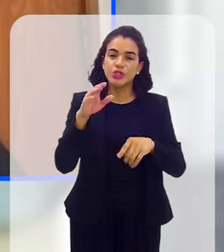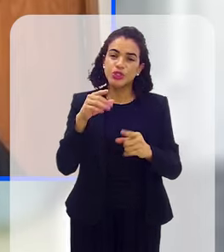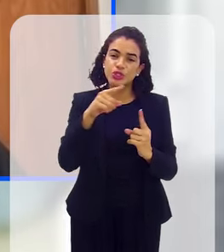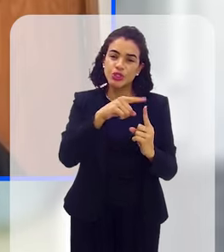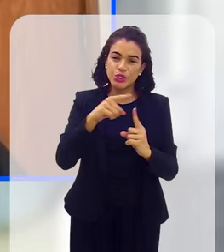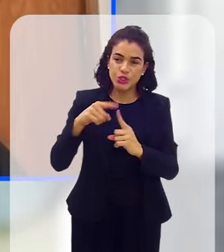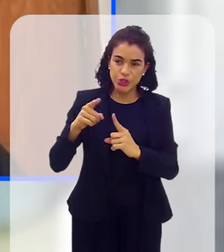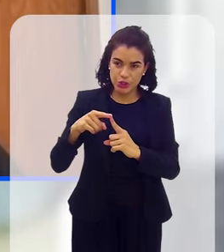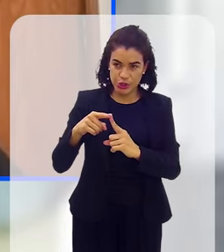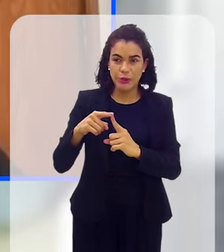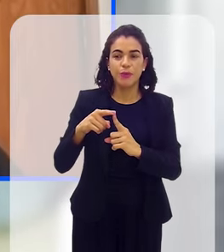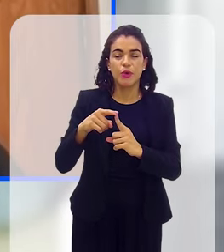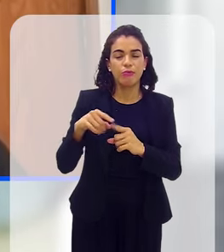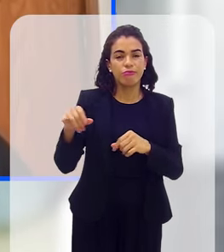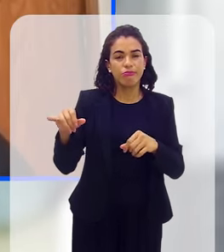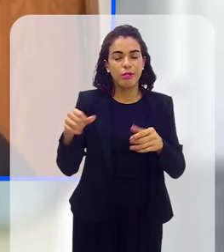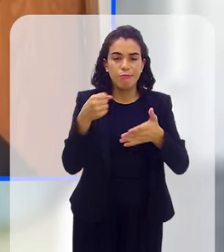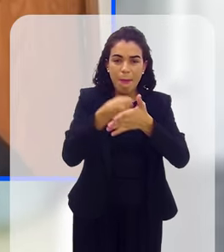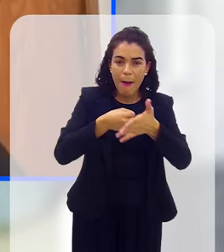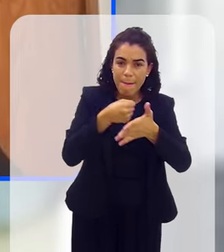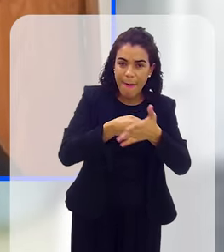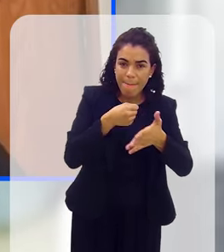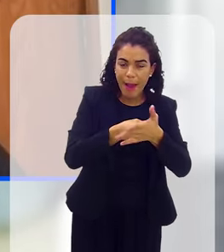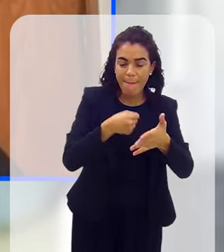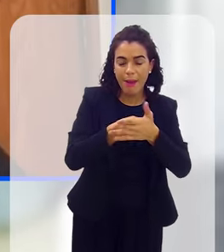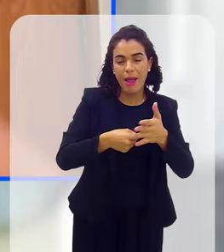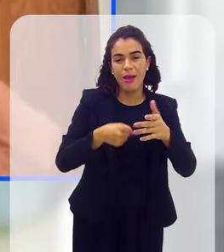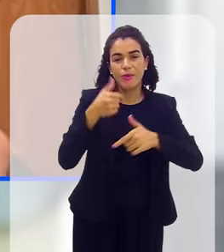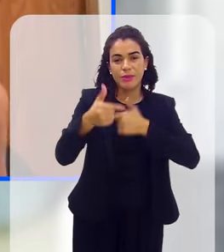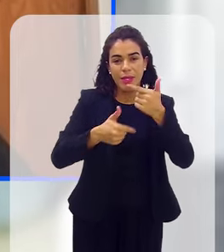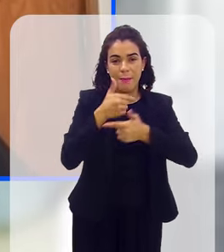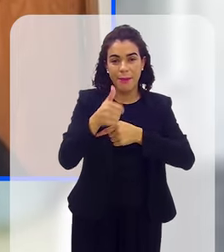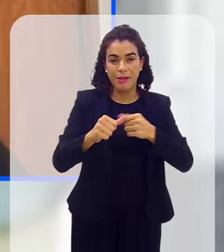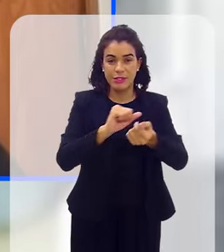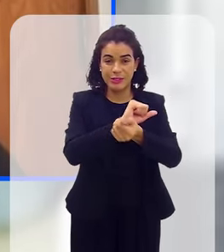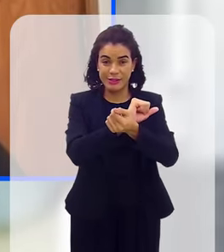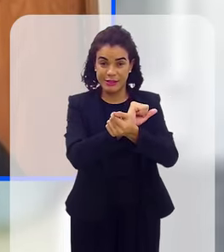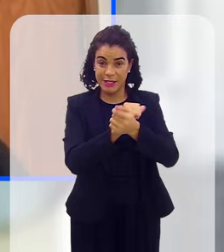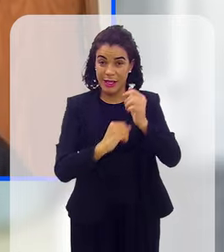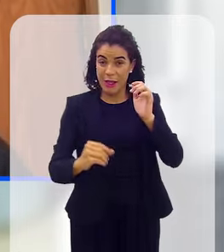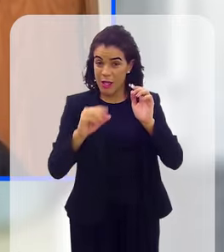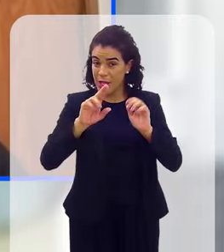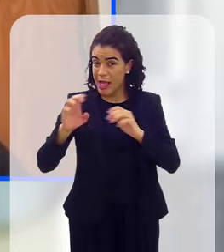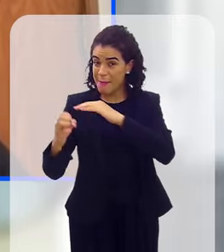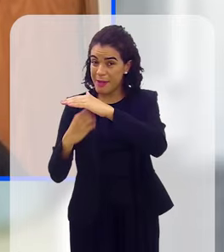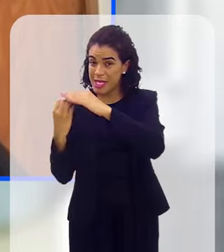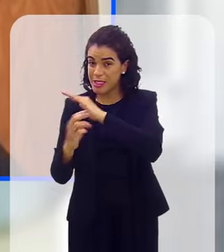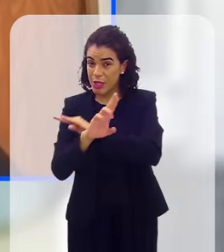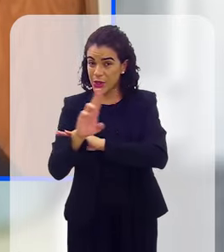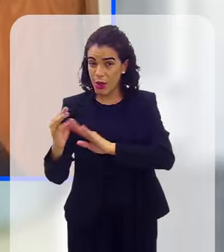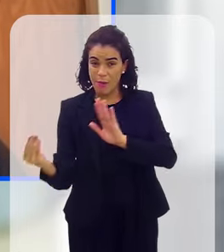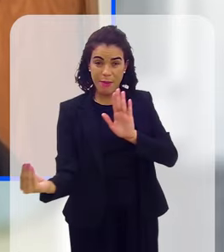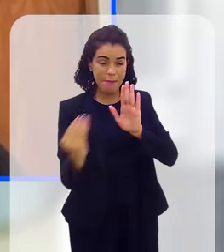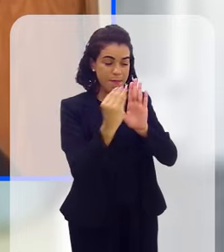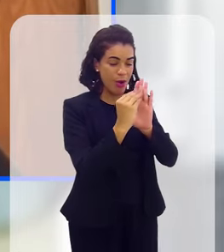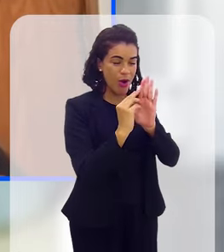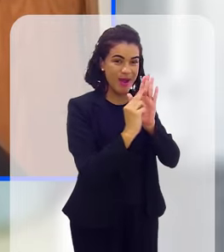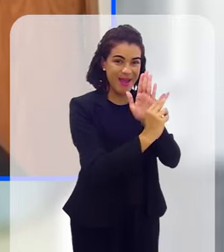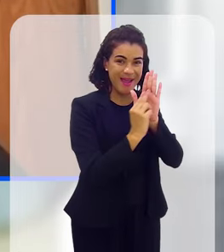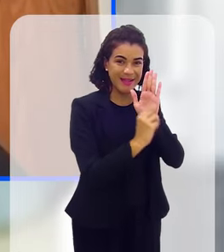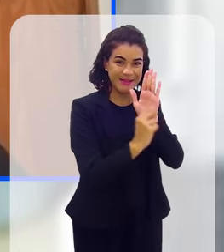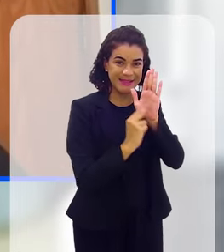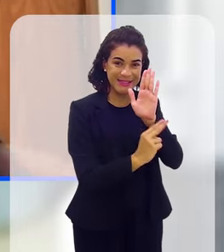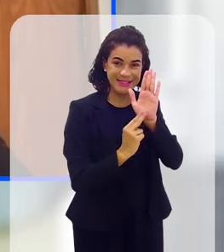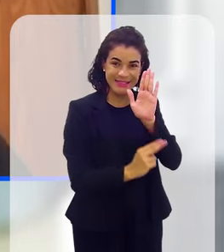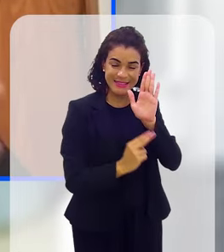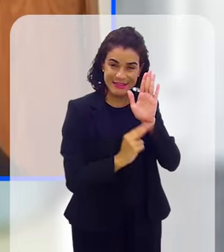instrumento de combate à escravidão. Então, aqueles que são inseridos na lista, eles já passaram por um amplo processo de